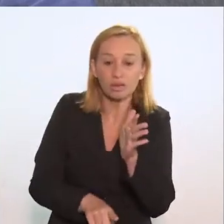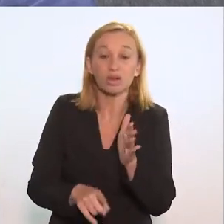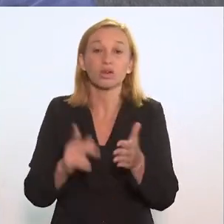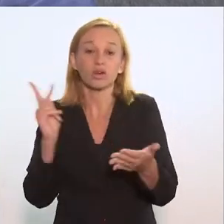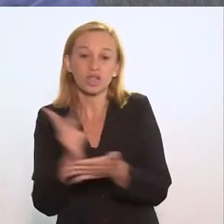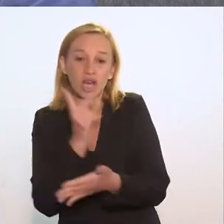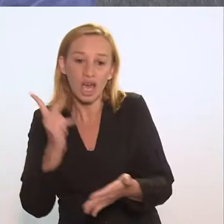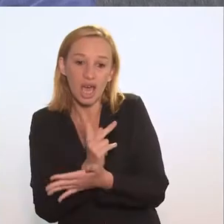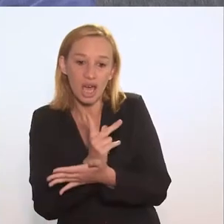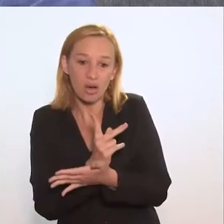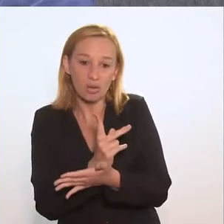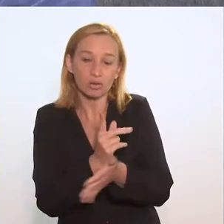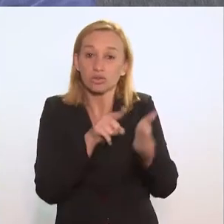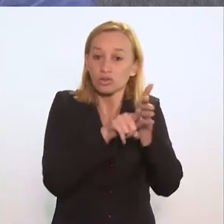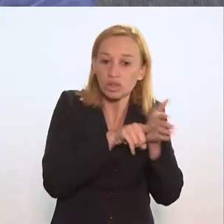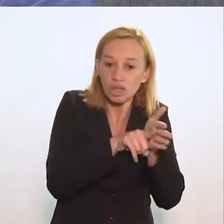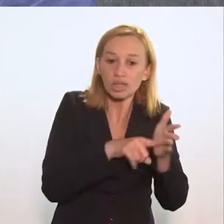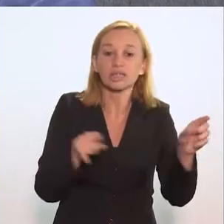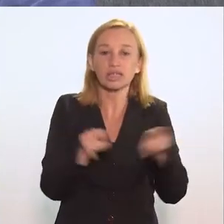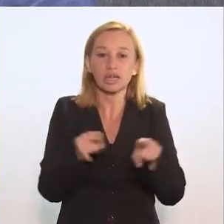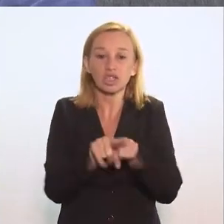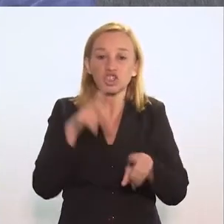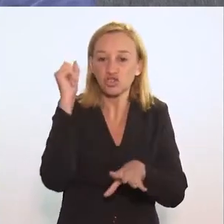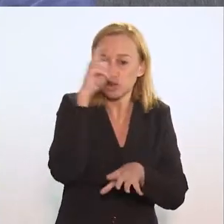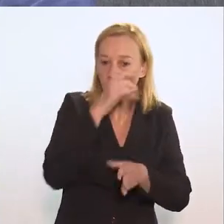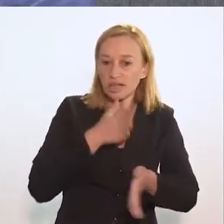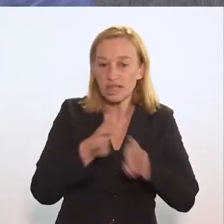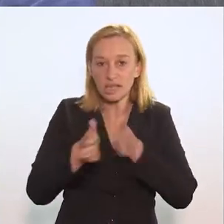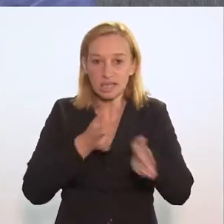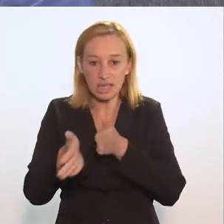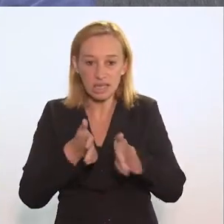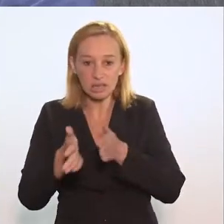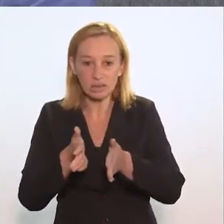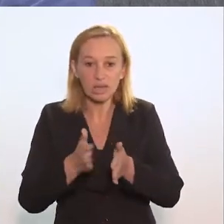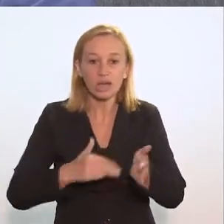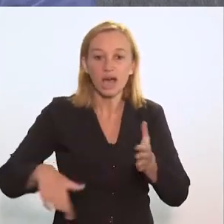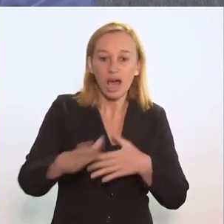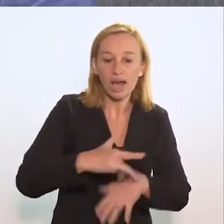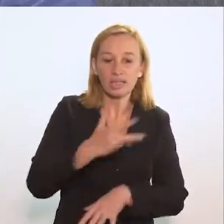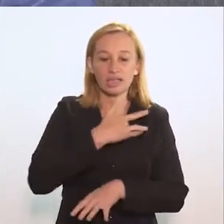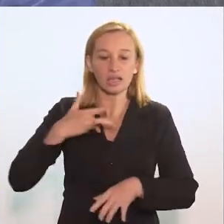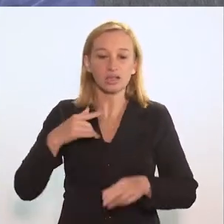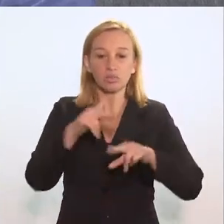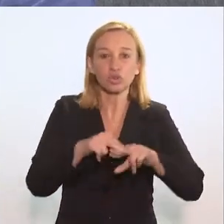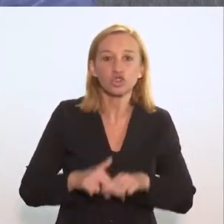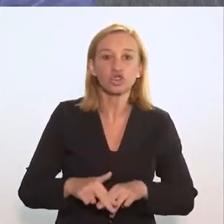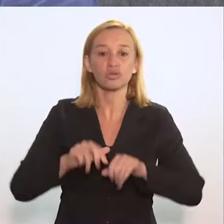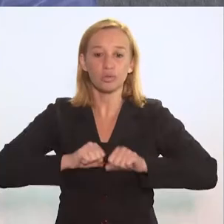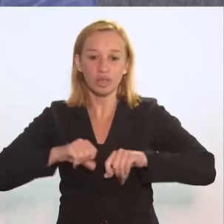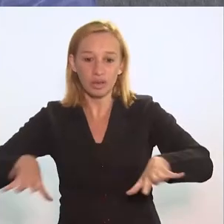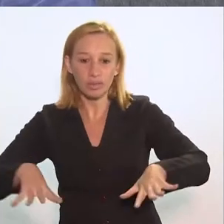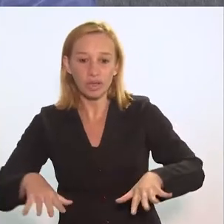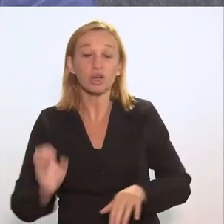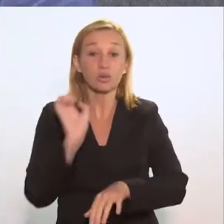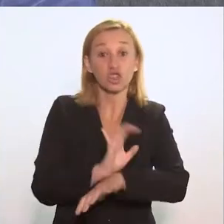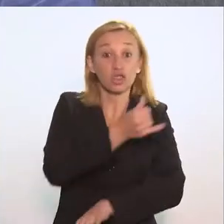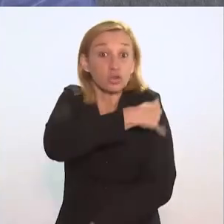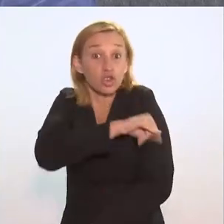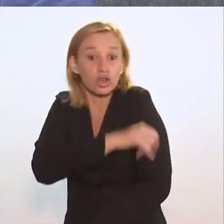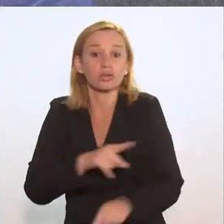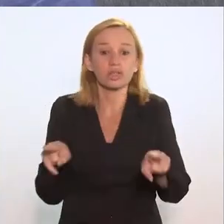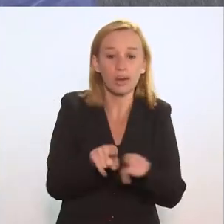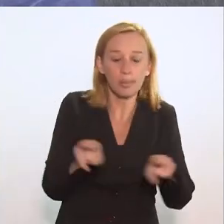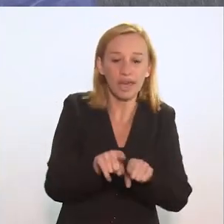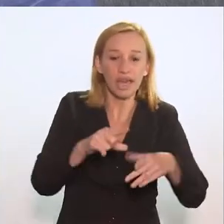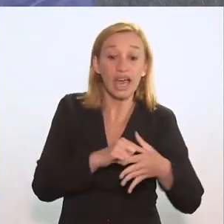queda por conta de erros no diagnóstico e da dificuldade de acesso aos serviços de saúde por conta da pandemia. O